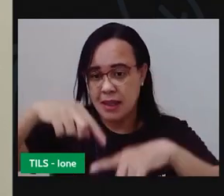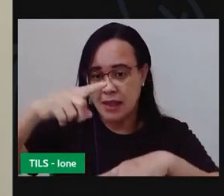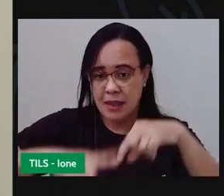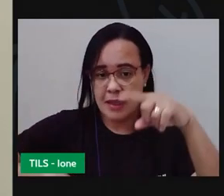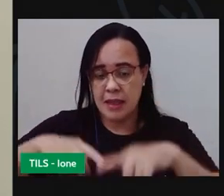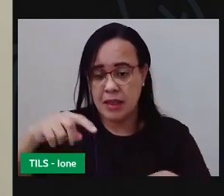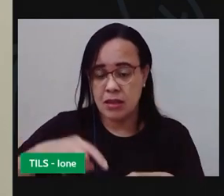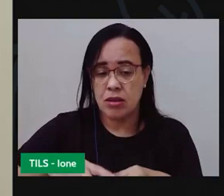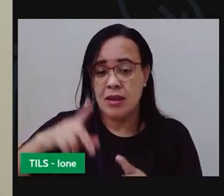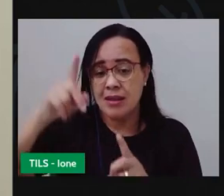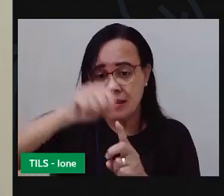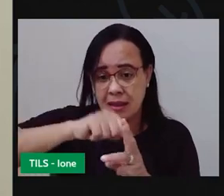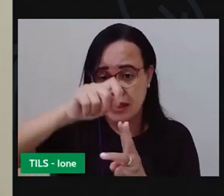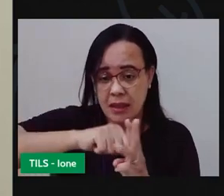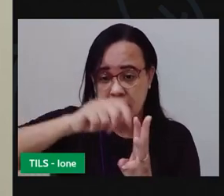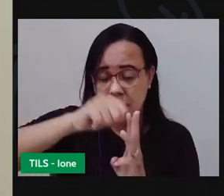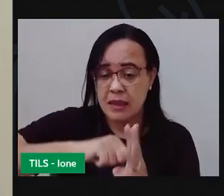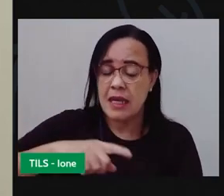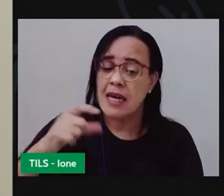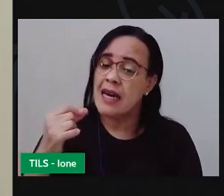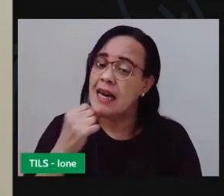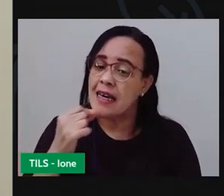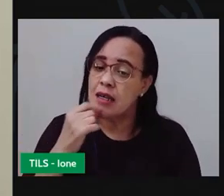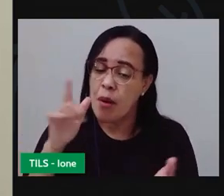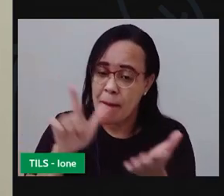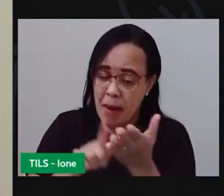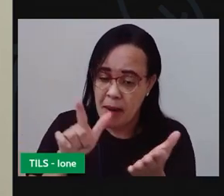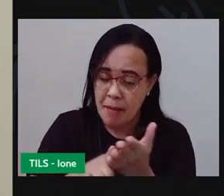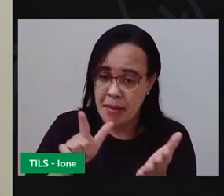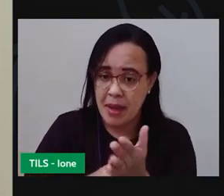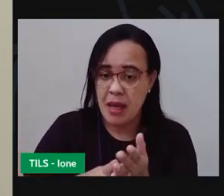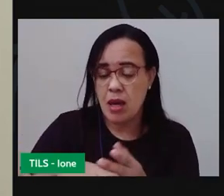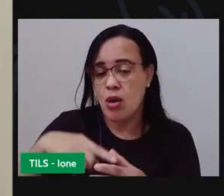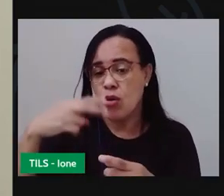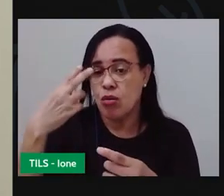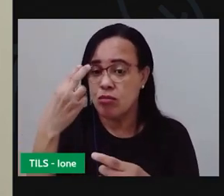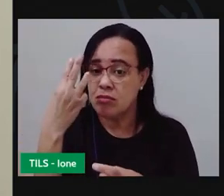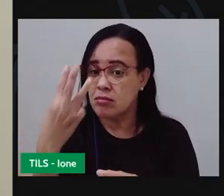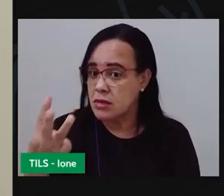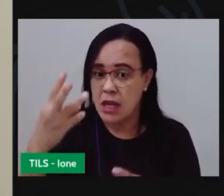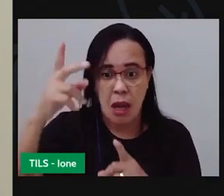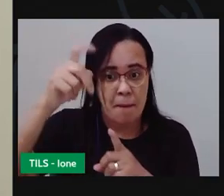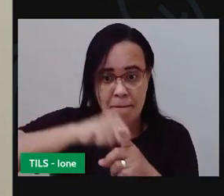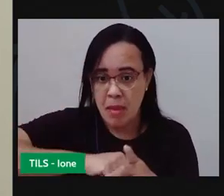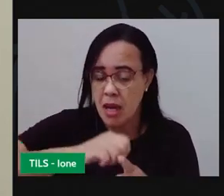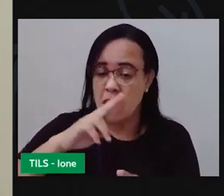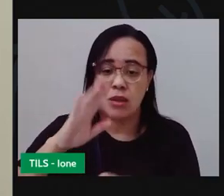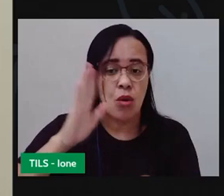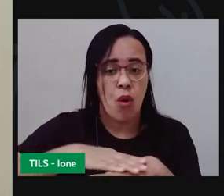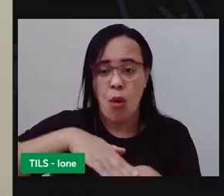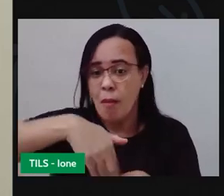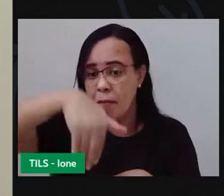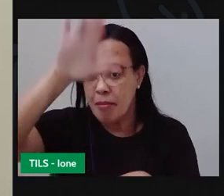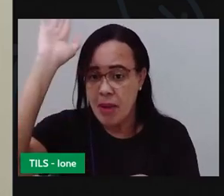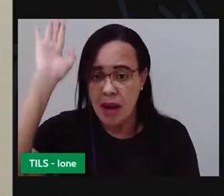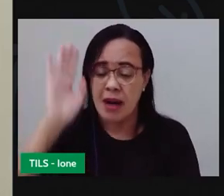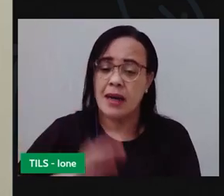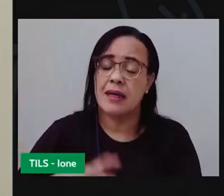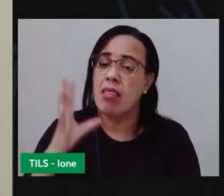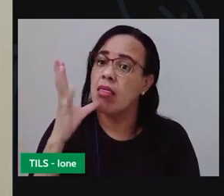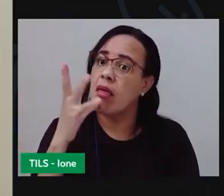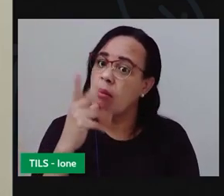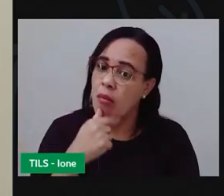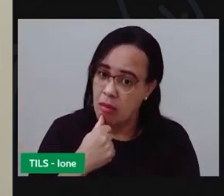demoram de 3 a 6 meses para desaparecer do ambiente e tem outros que demoram mais tempo como